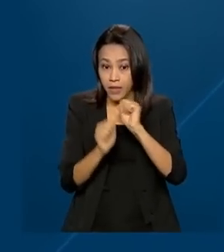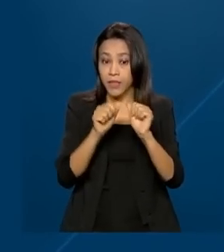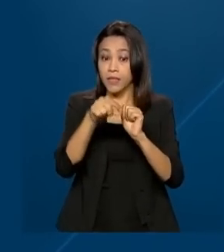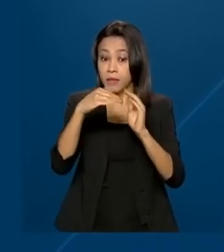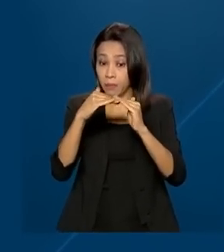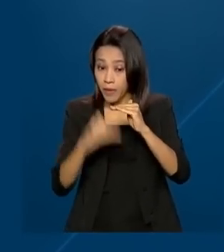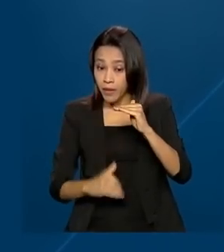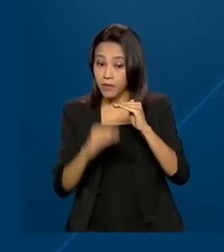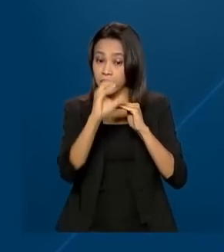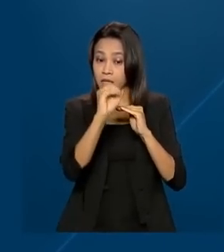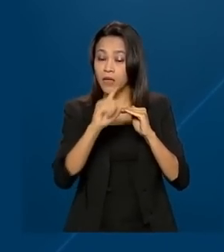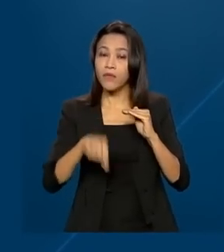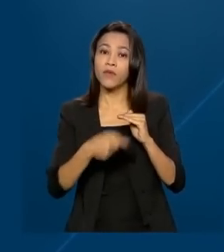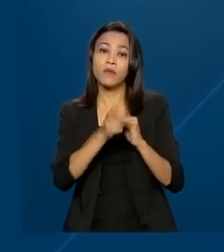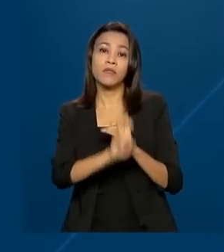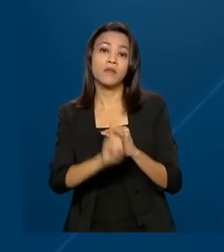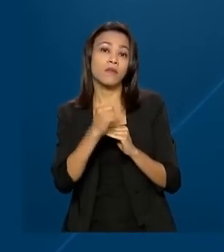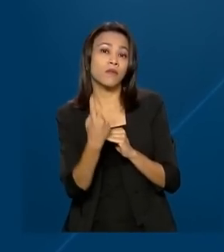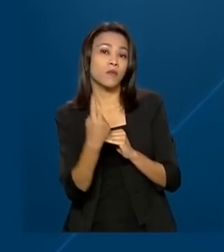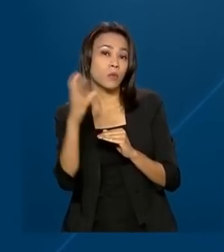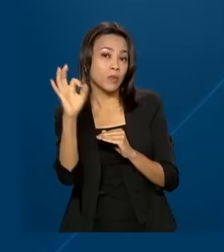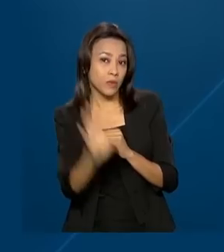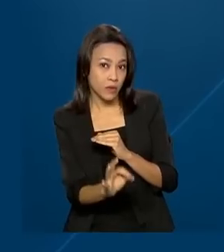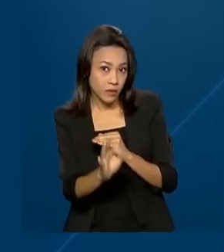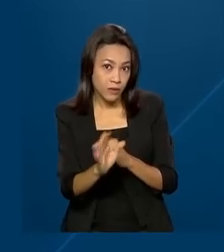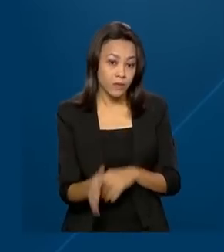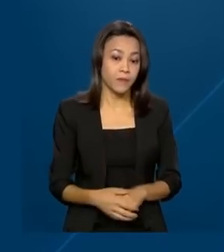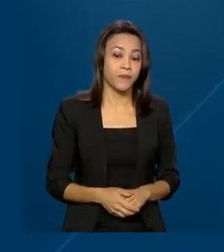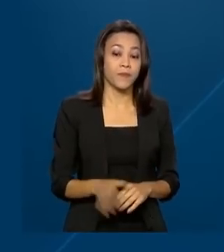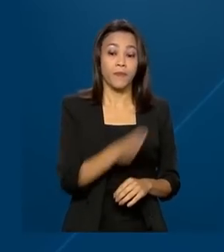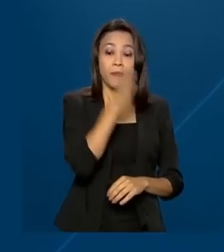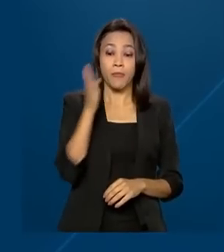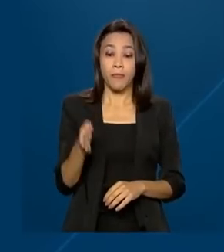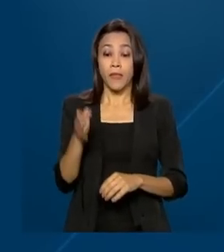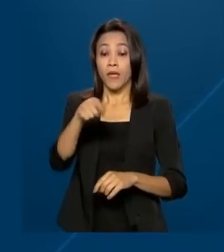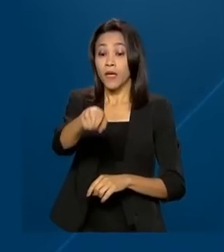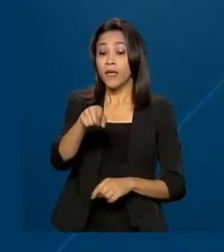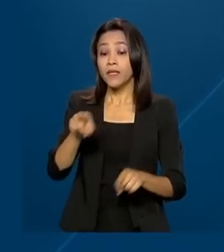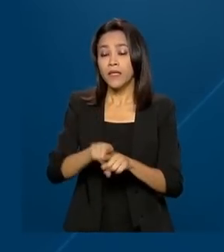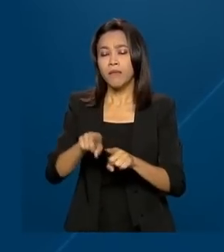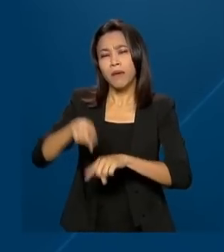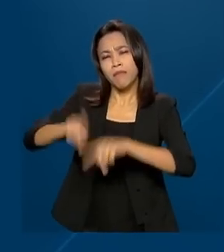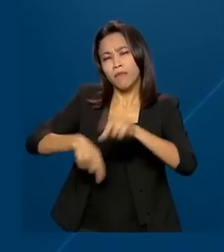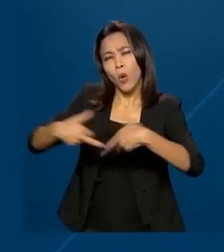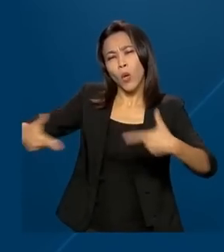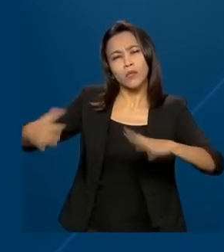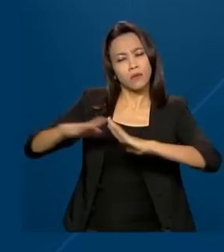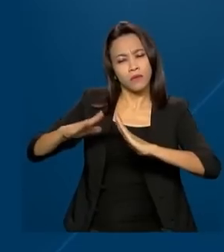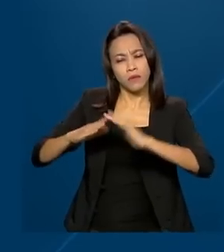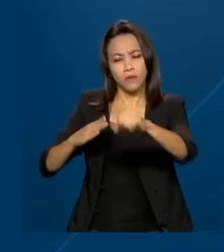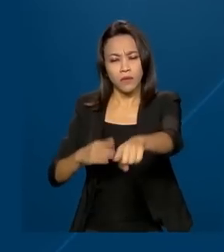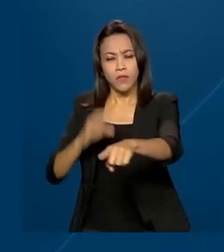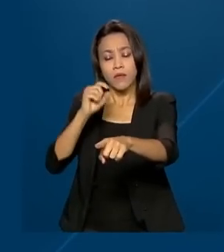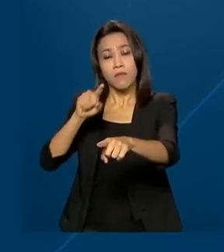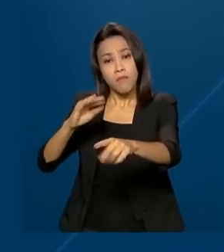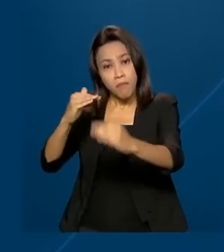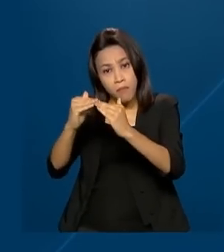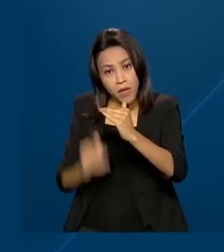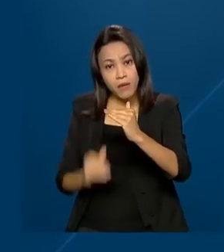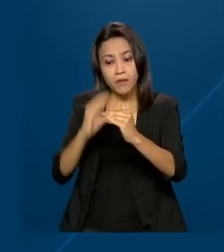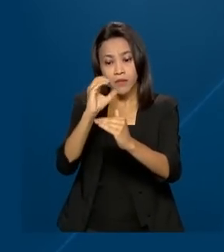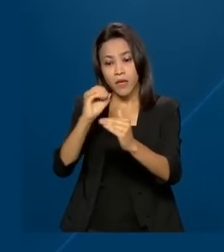menos 0,51%, e artigos de residência, com menos 0